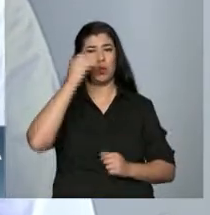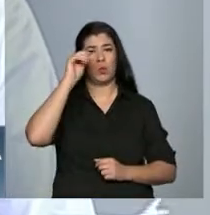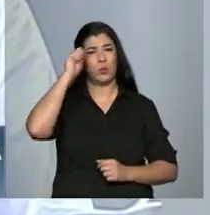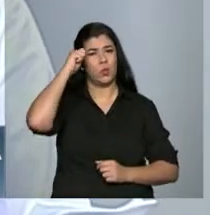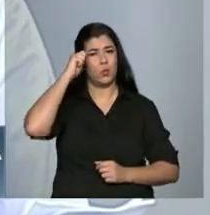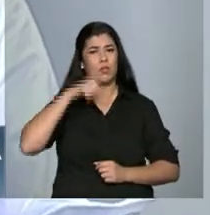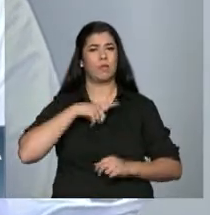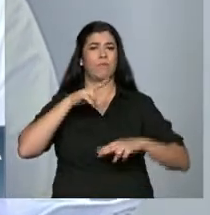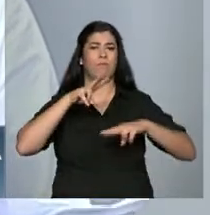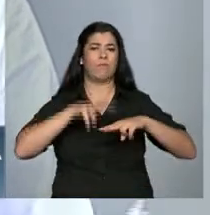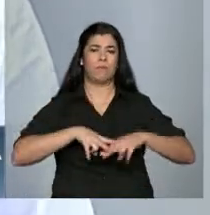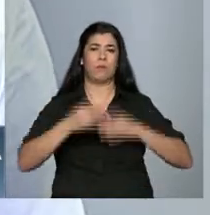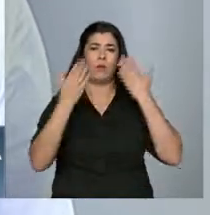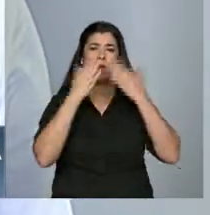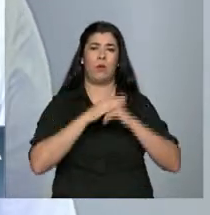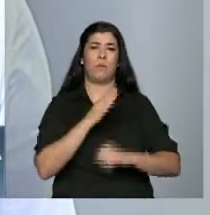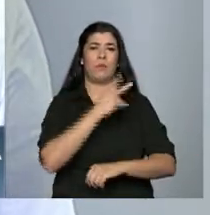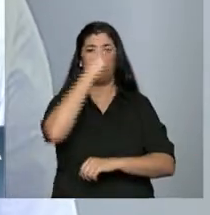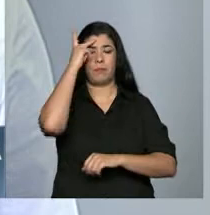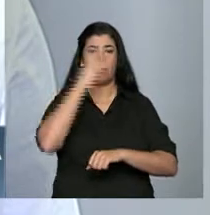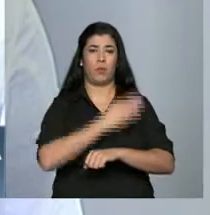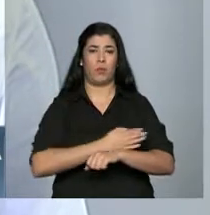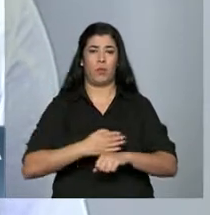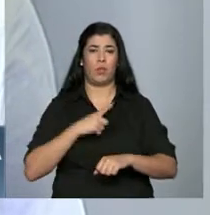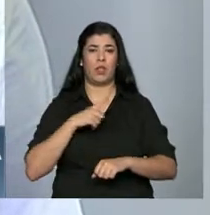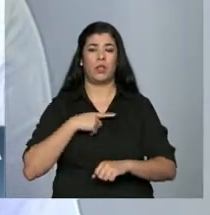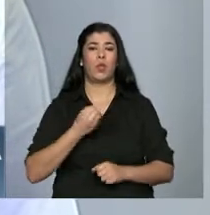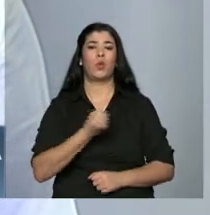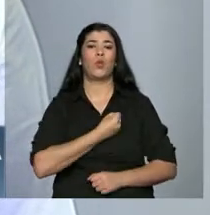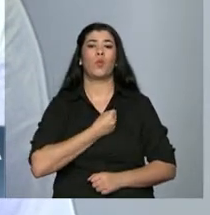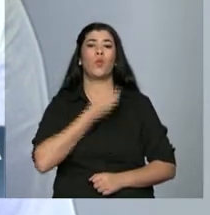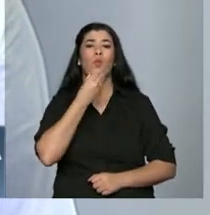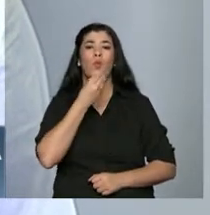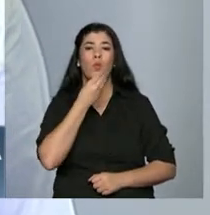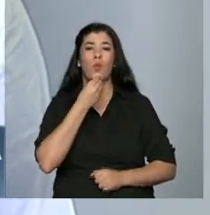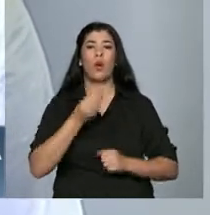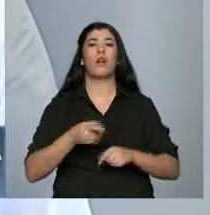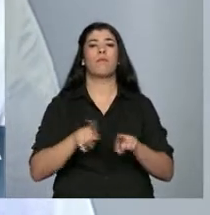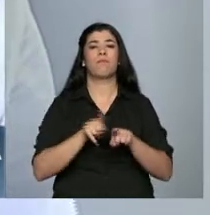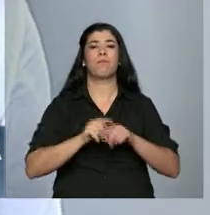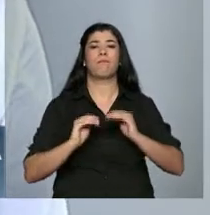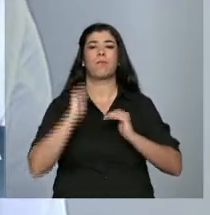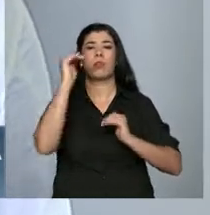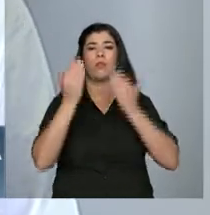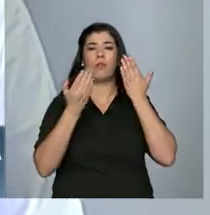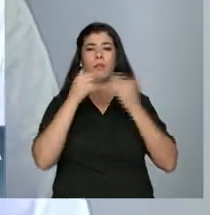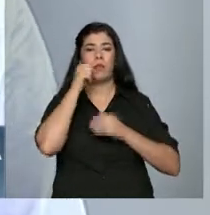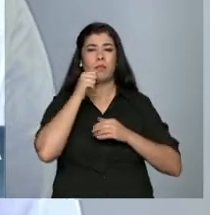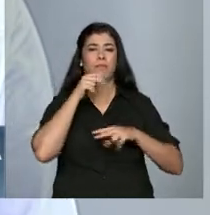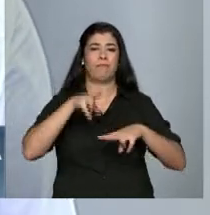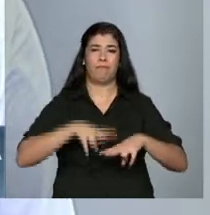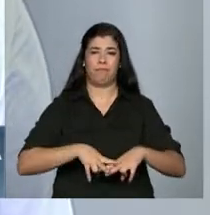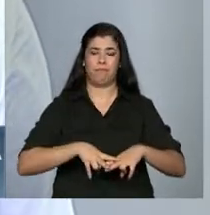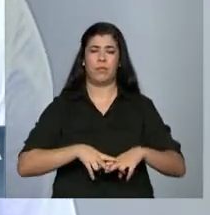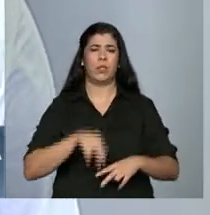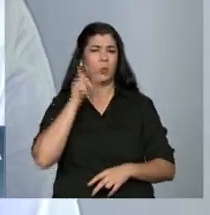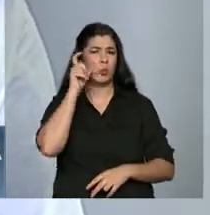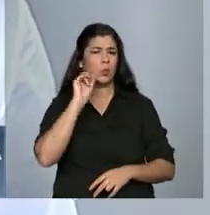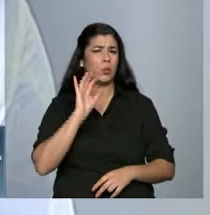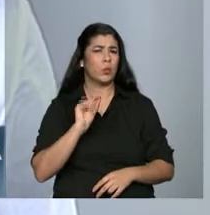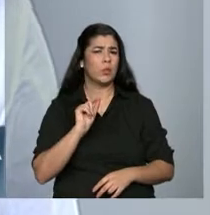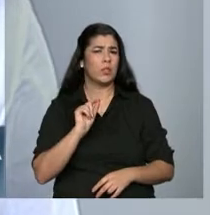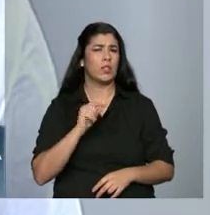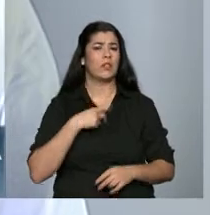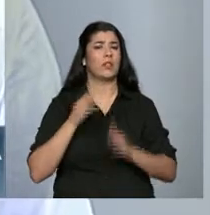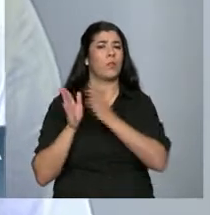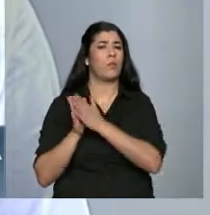desse relatório mostra que o número de homens presos é maior que o número de mulheres encarceradas. Mas o curioso, Daniele, é que